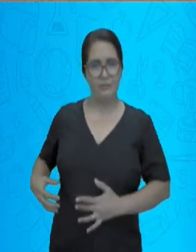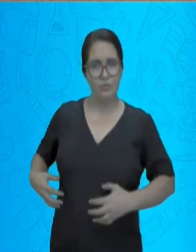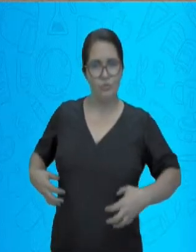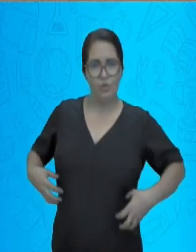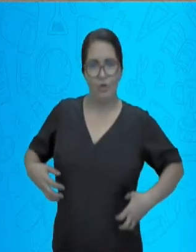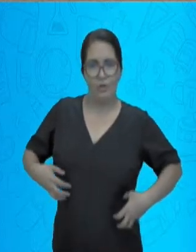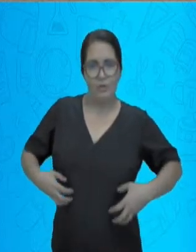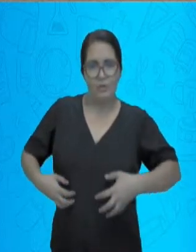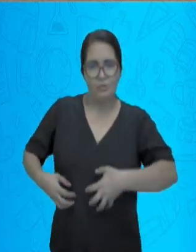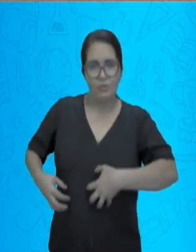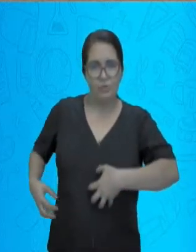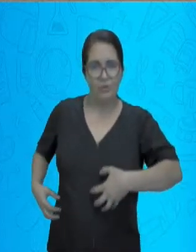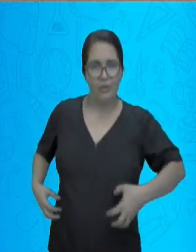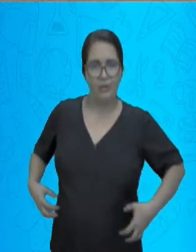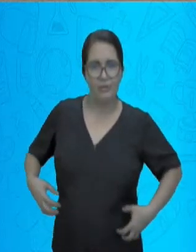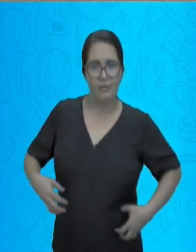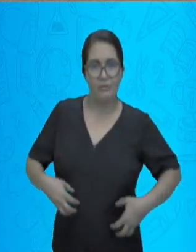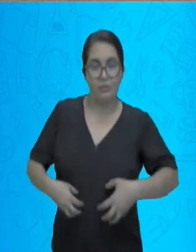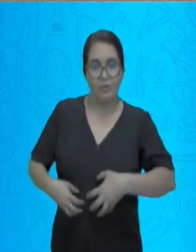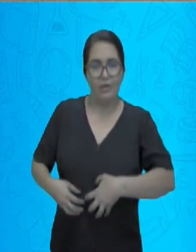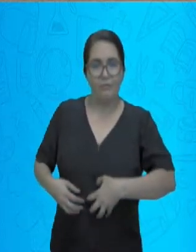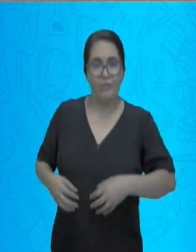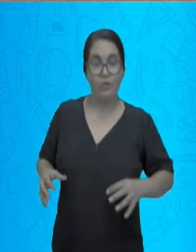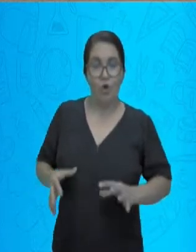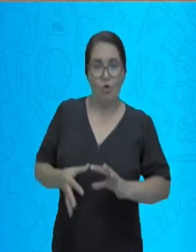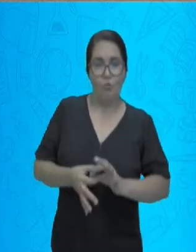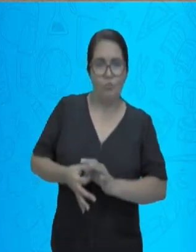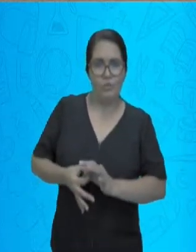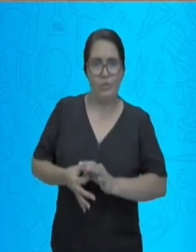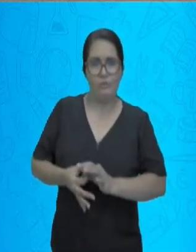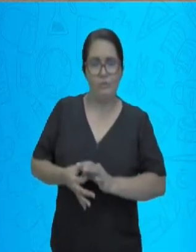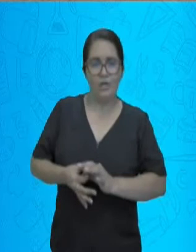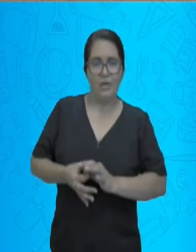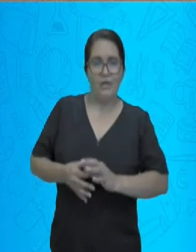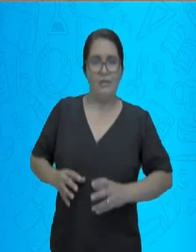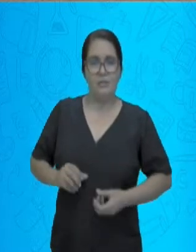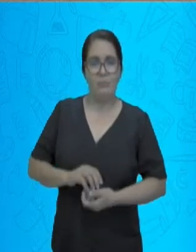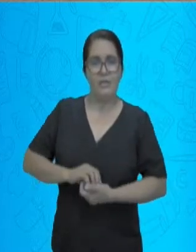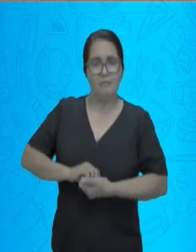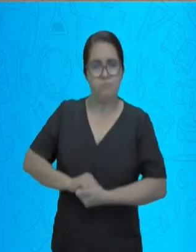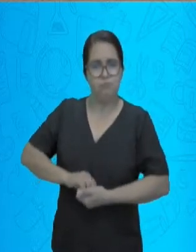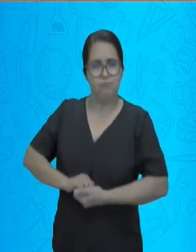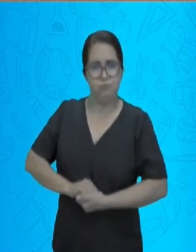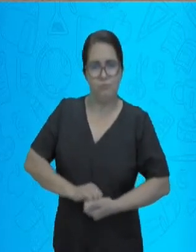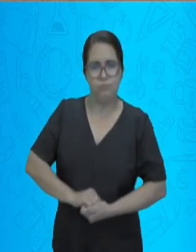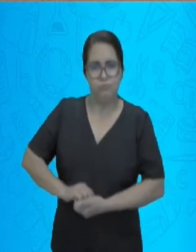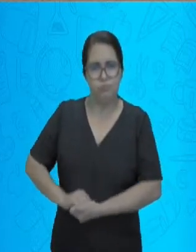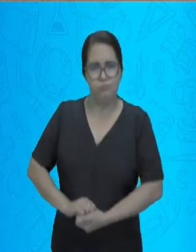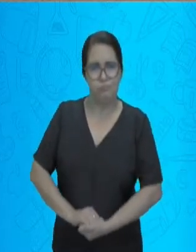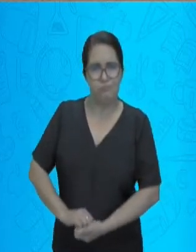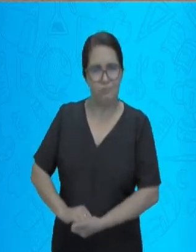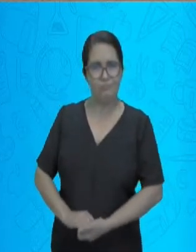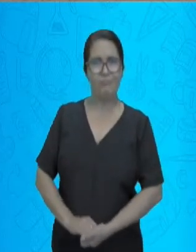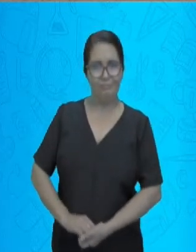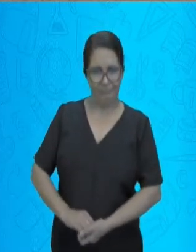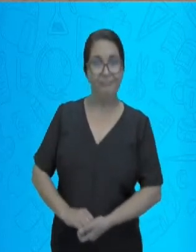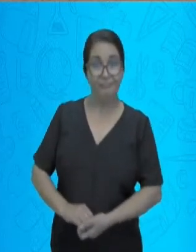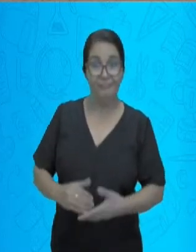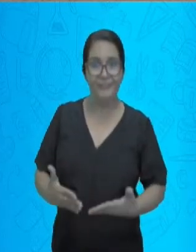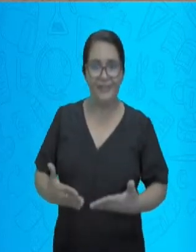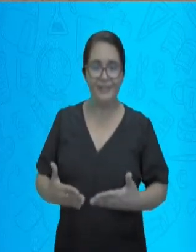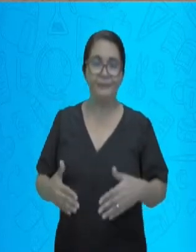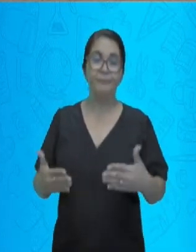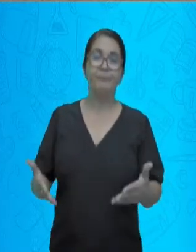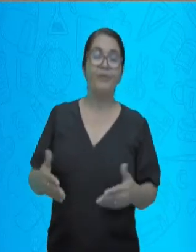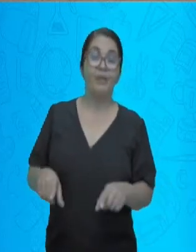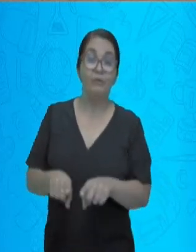todo esse processo chegue a um final. O intestino delgado, ele é dividido em três